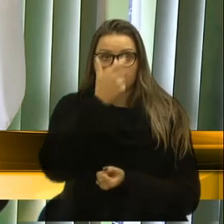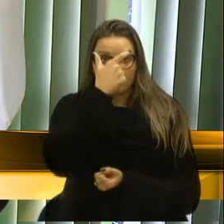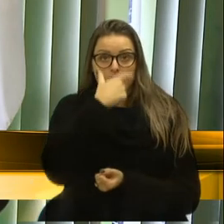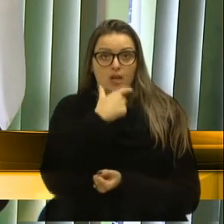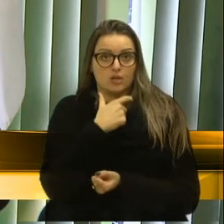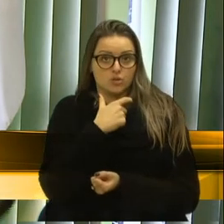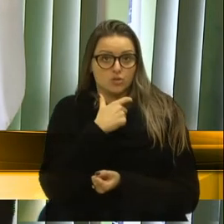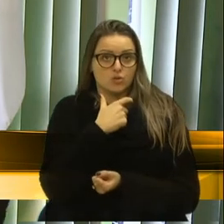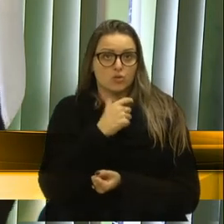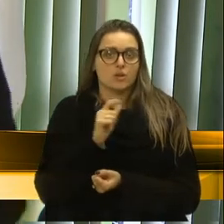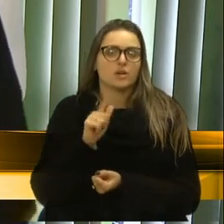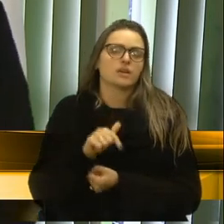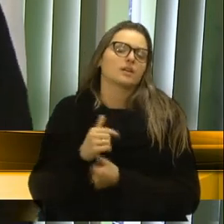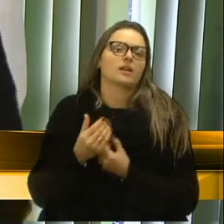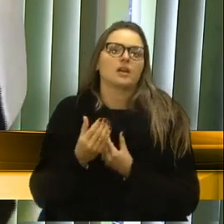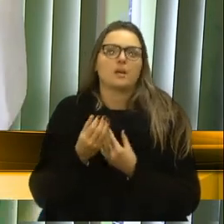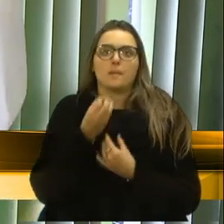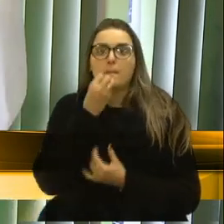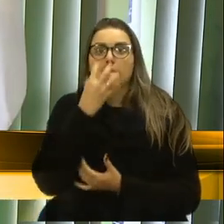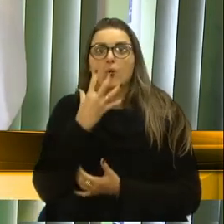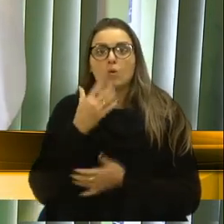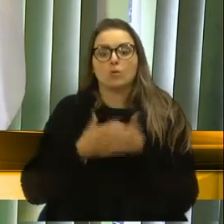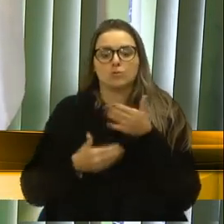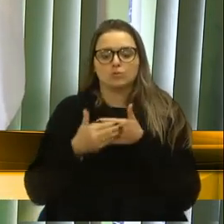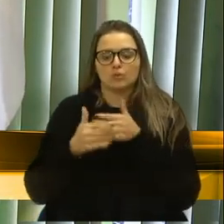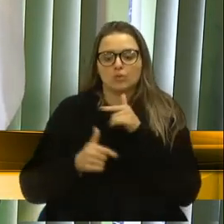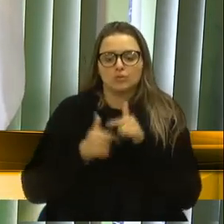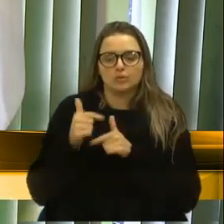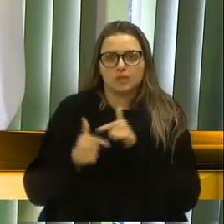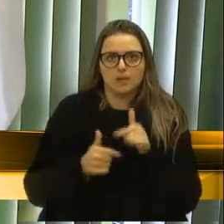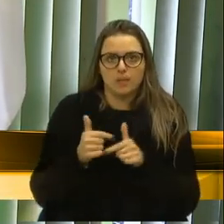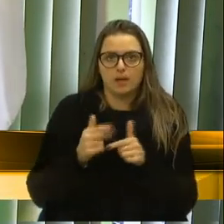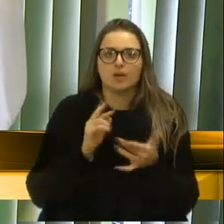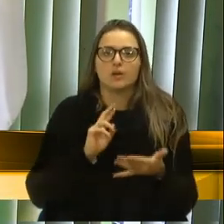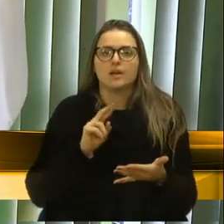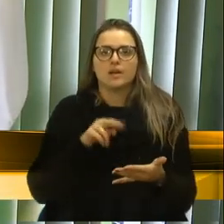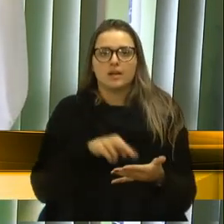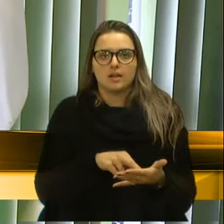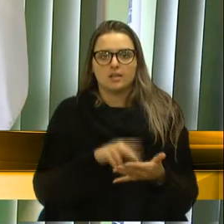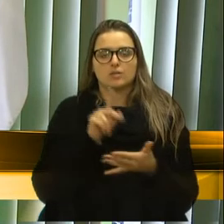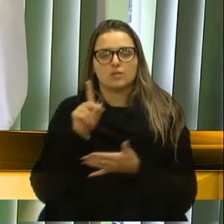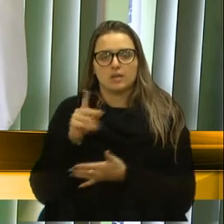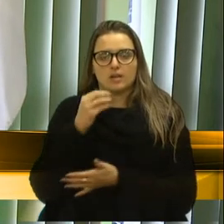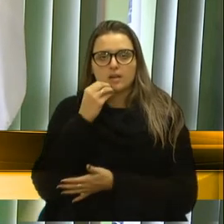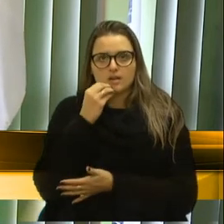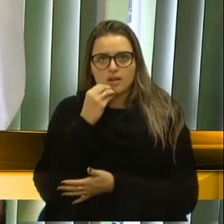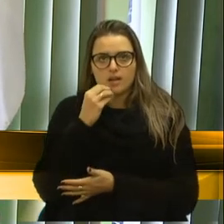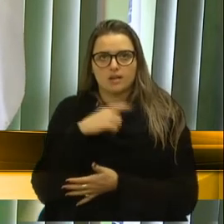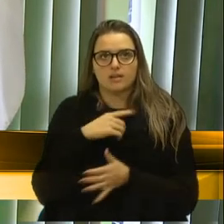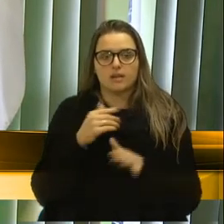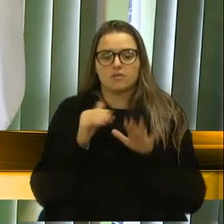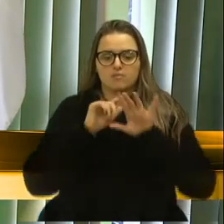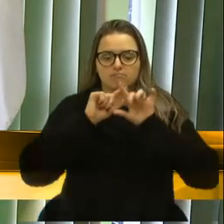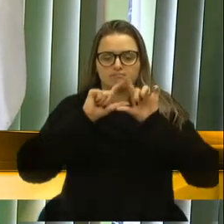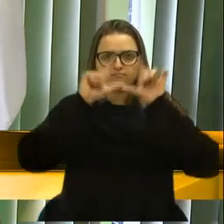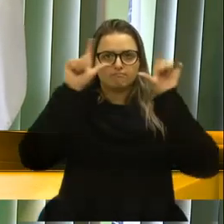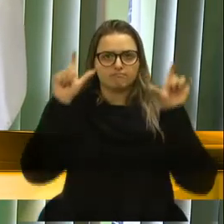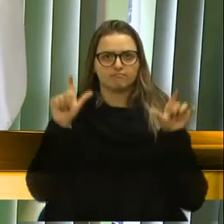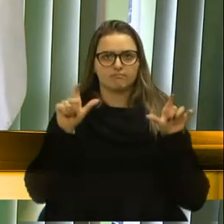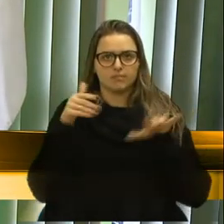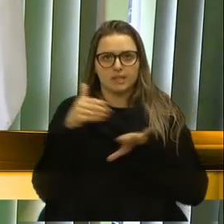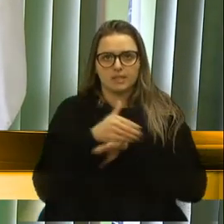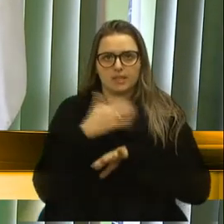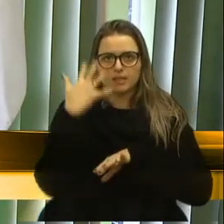muito bom esse trabalho, foi realizado lá em Anarec, ficou uma entrada bonita, foi feita